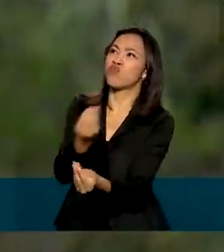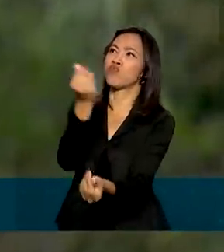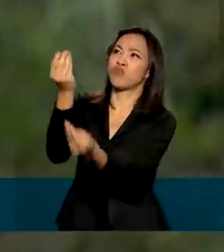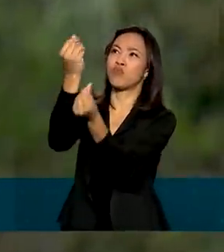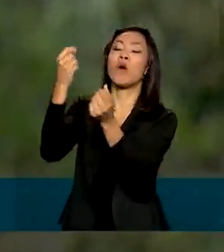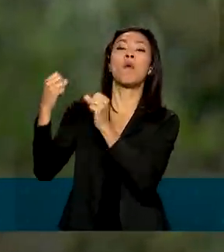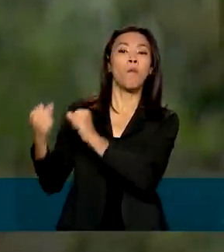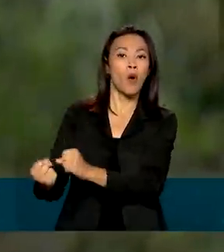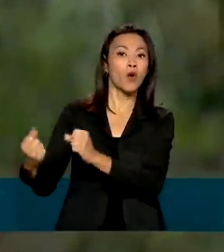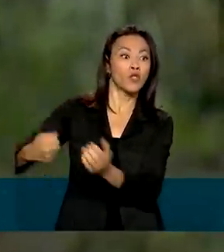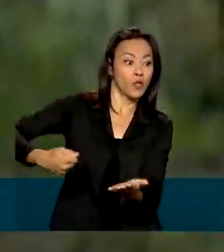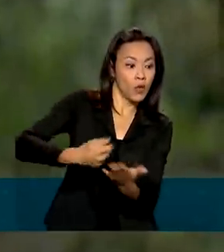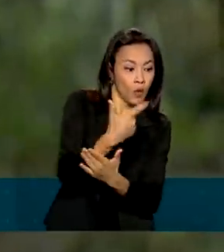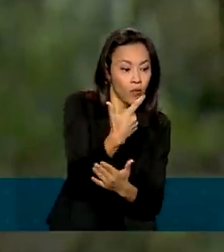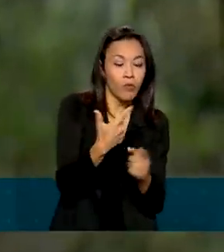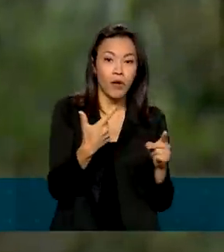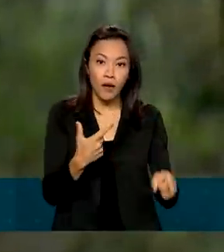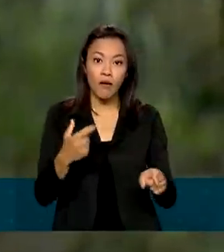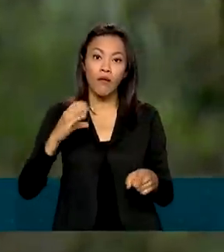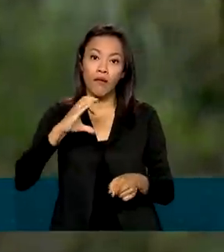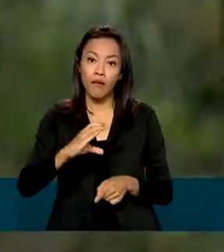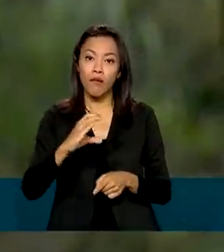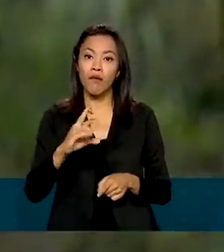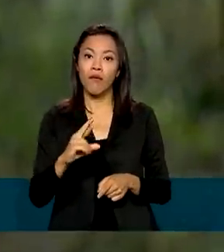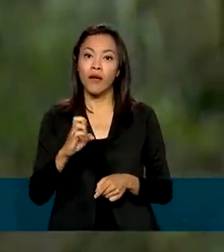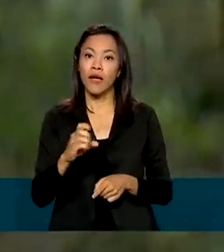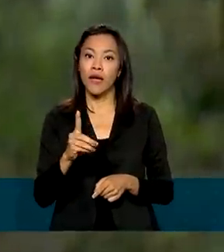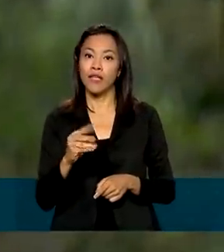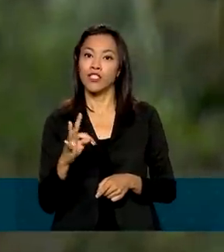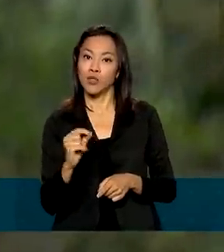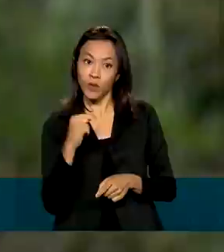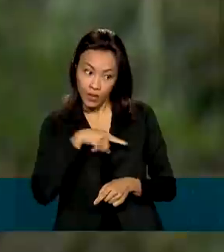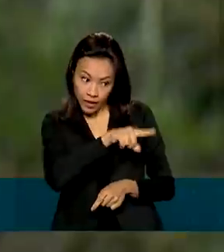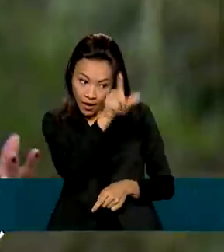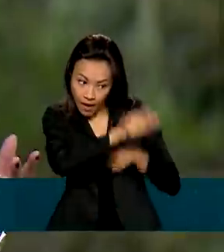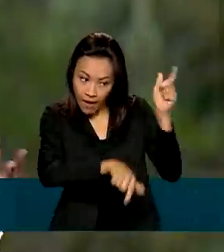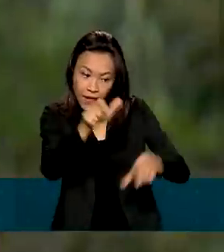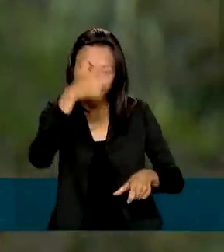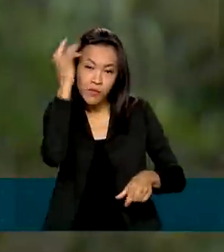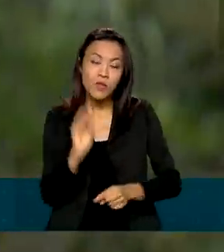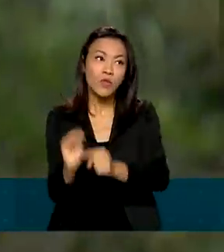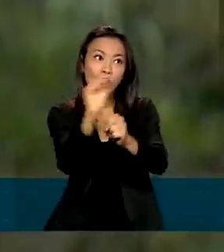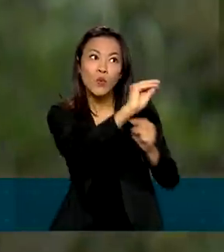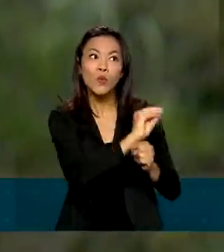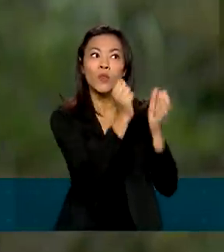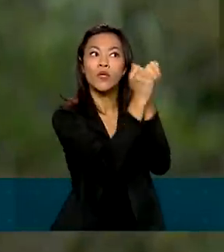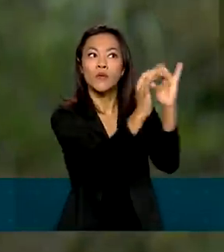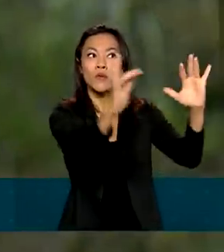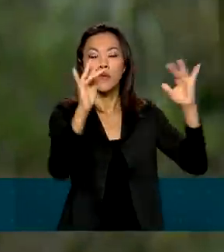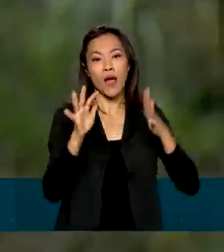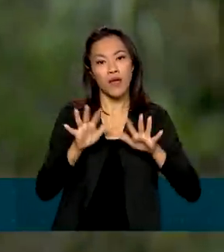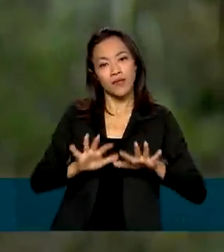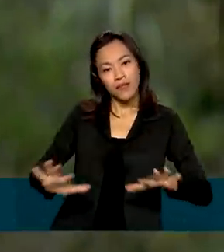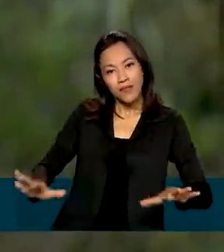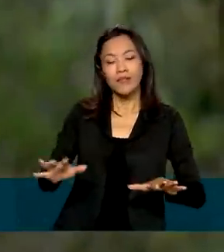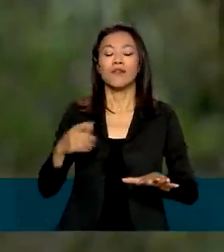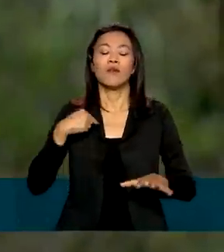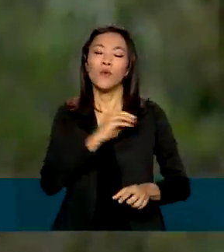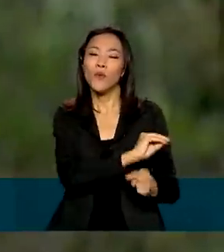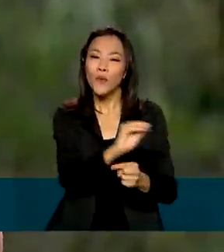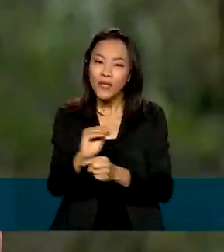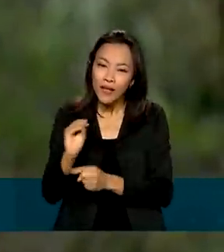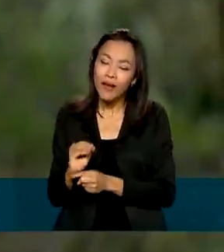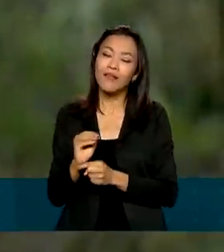crédito dos moradores das florestas, que ajudam a preservar esses locais. Assim, a conservação do meio ambiente vai se tornar